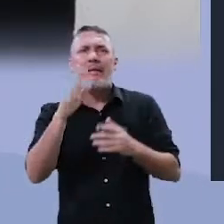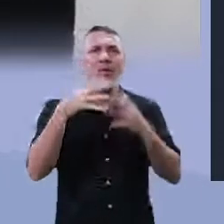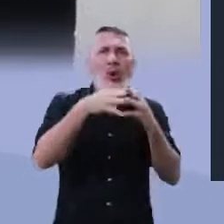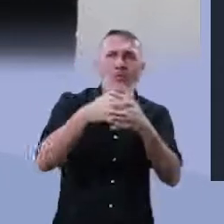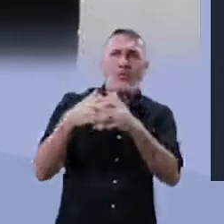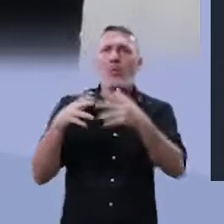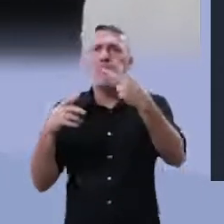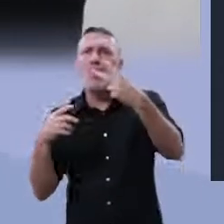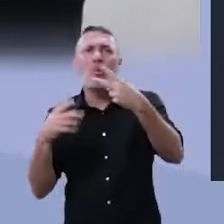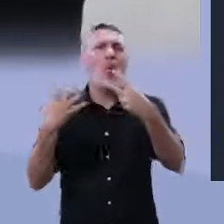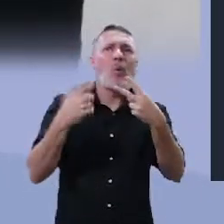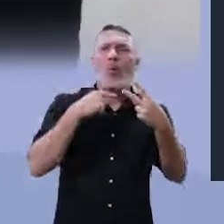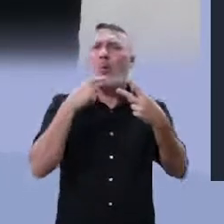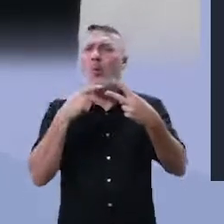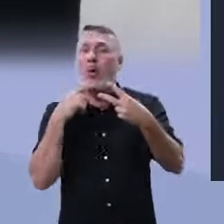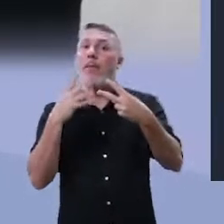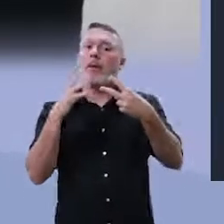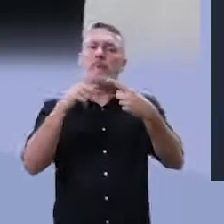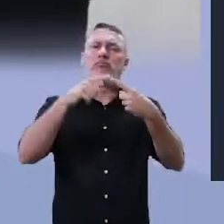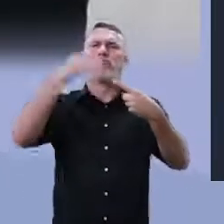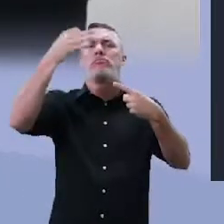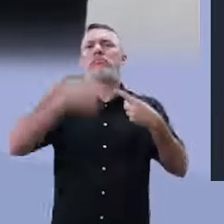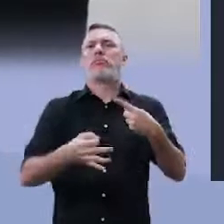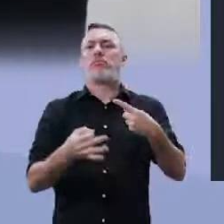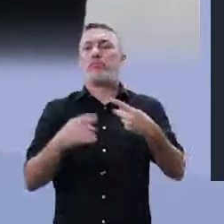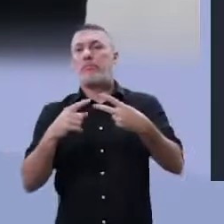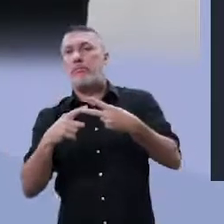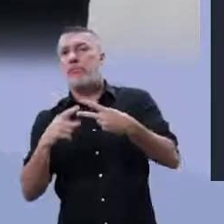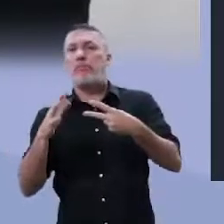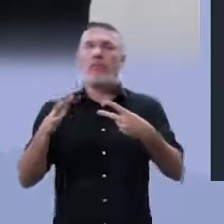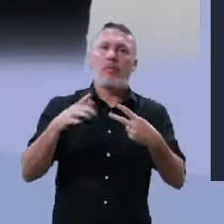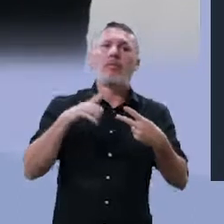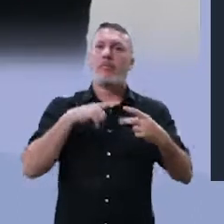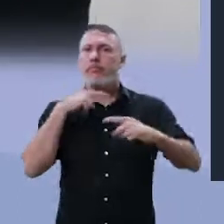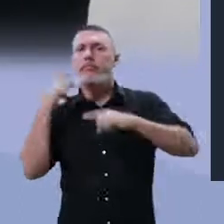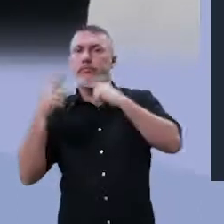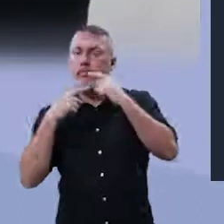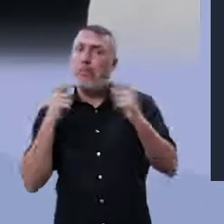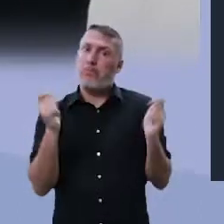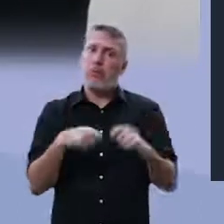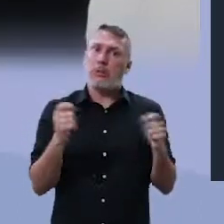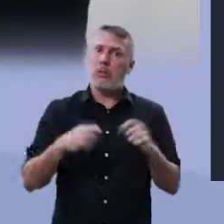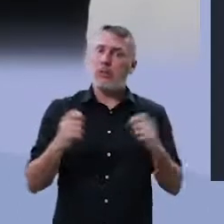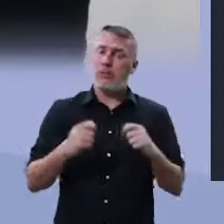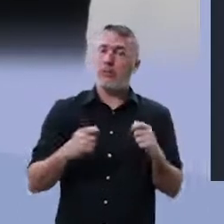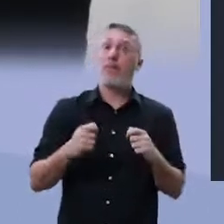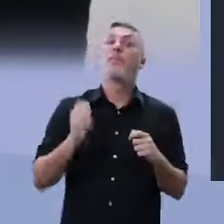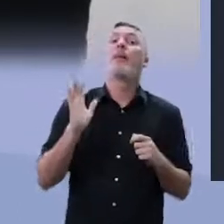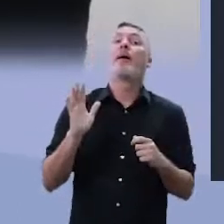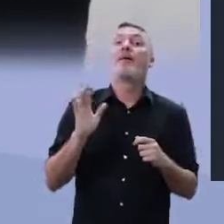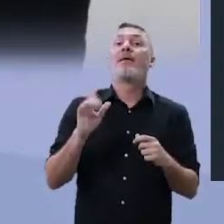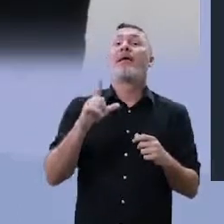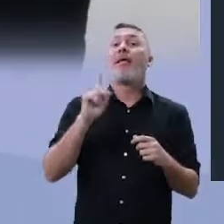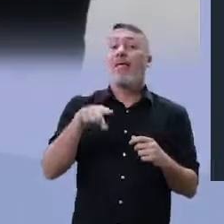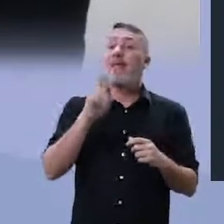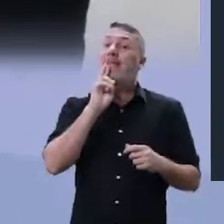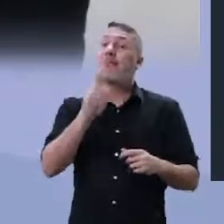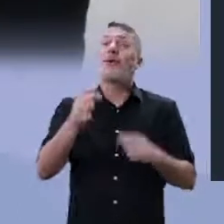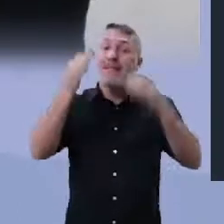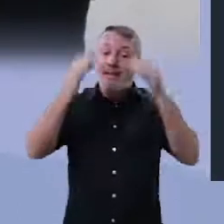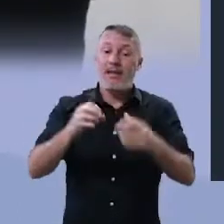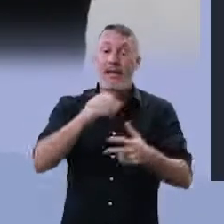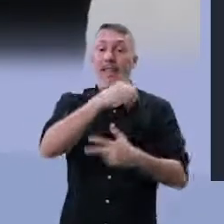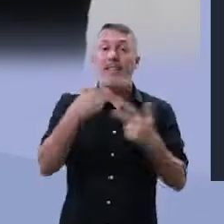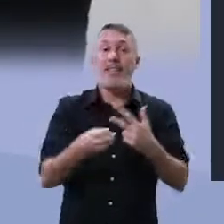que uma é possível. Pugina, essa é possível. Ok? Possível, pode ser. mas qual é a